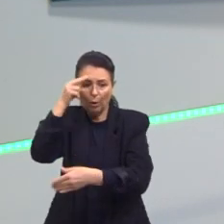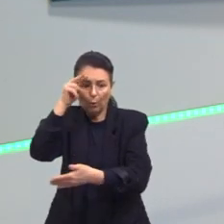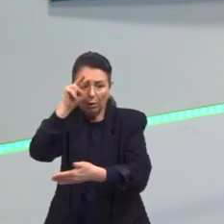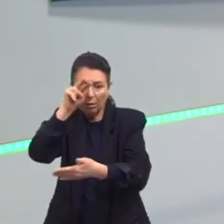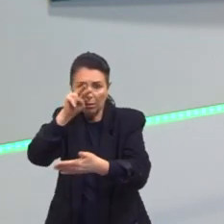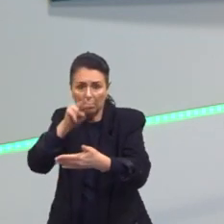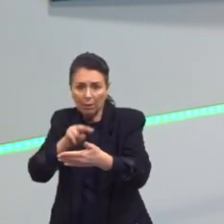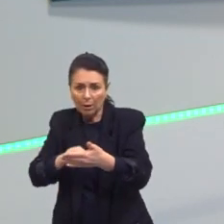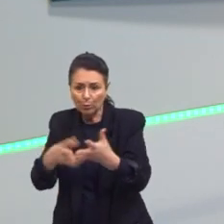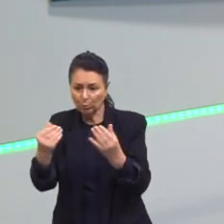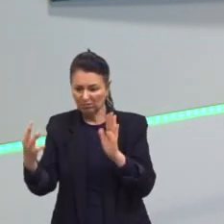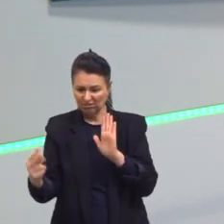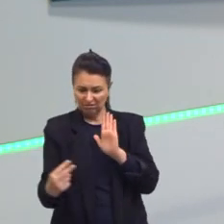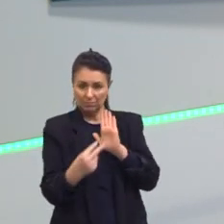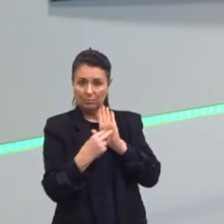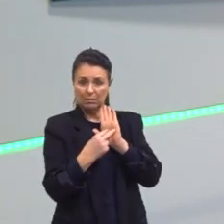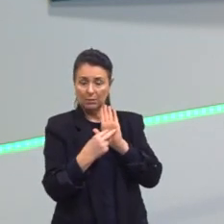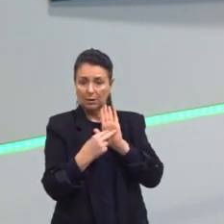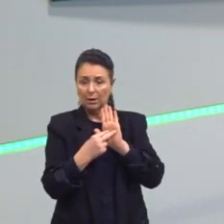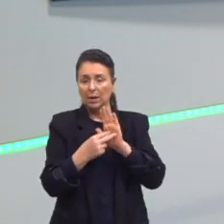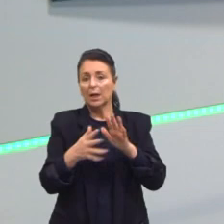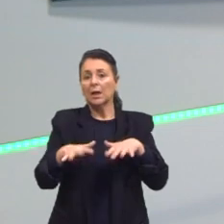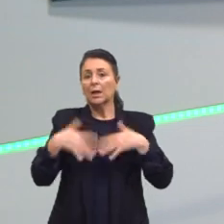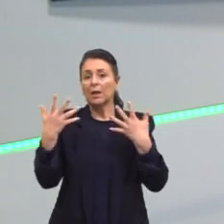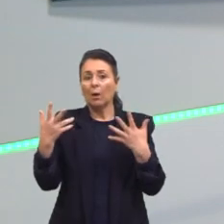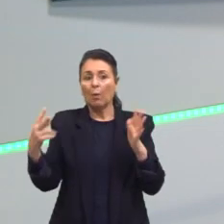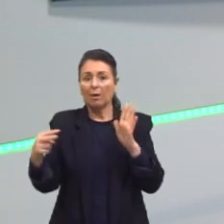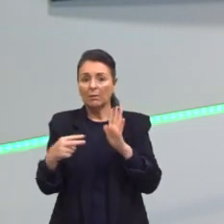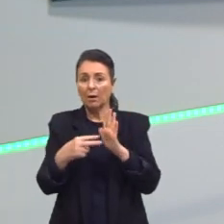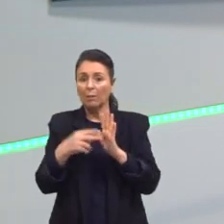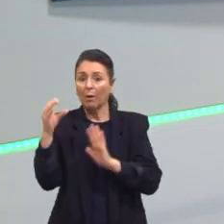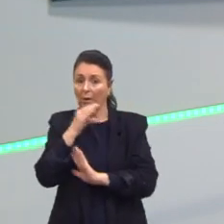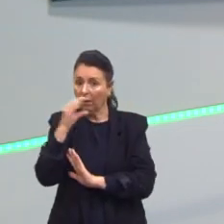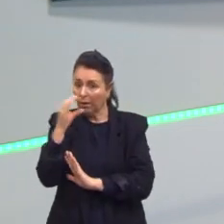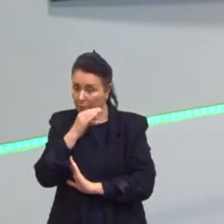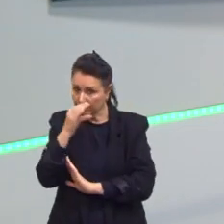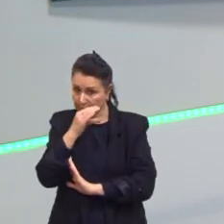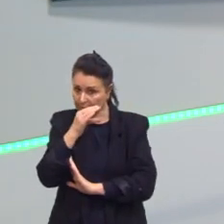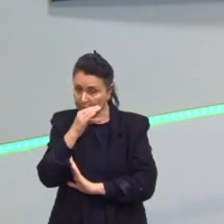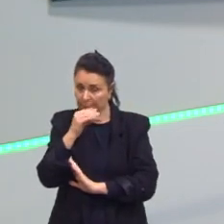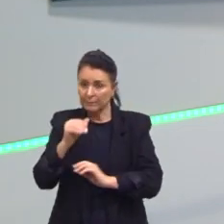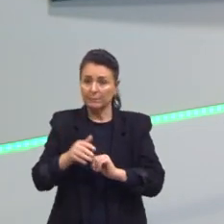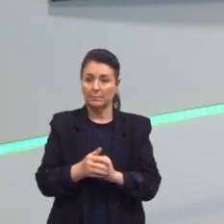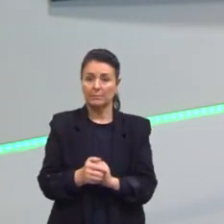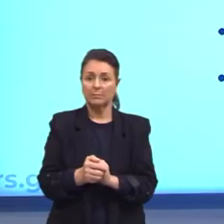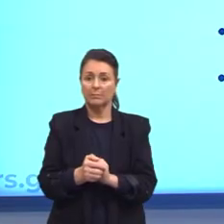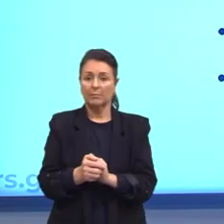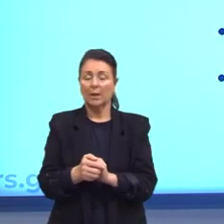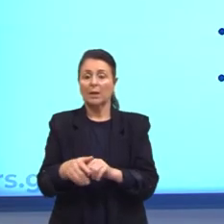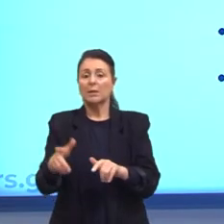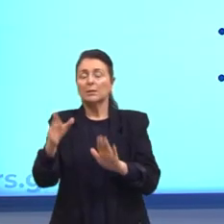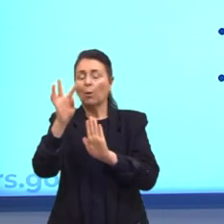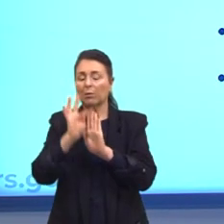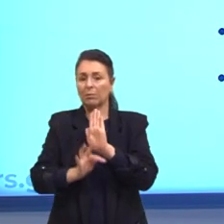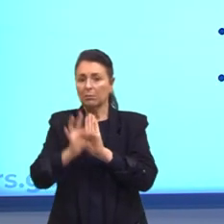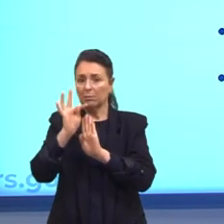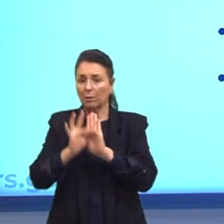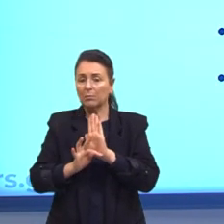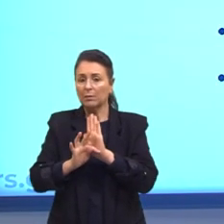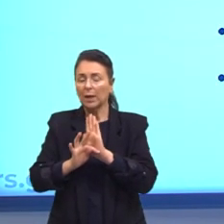atenção. A atenção, ela se esvai muito rapidamente. São textos